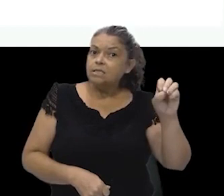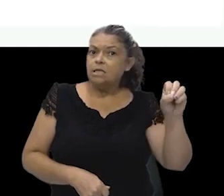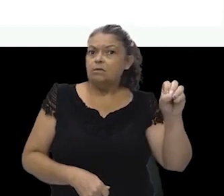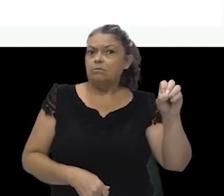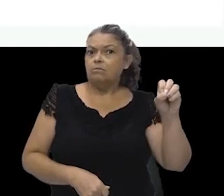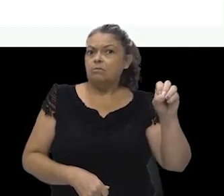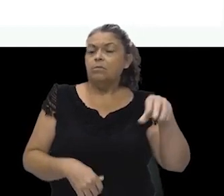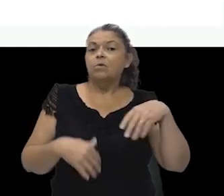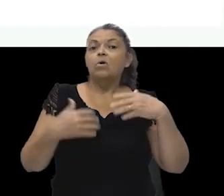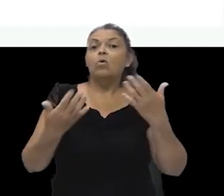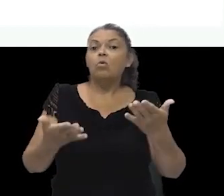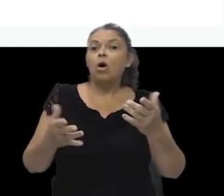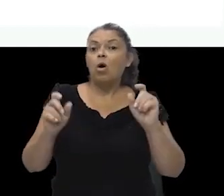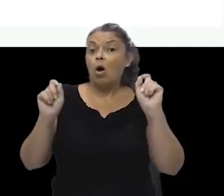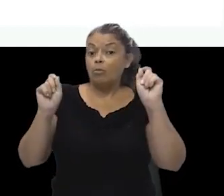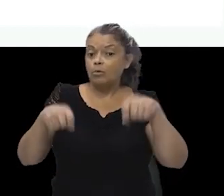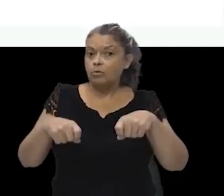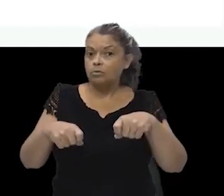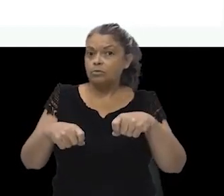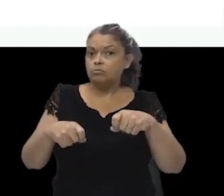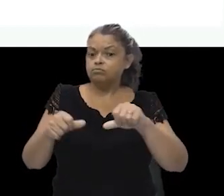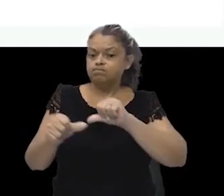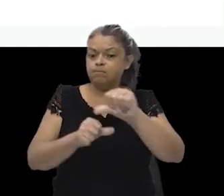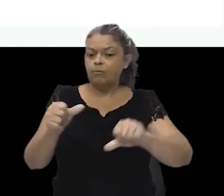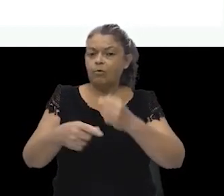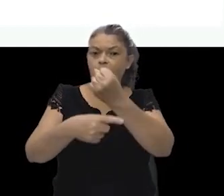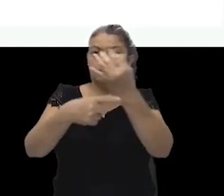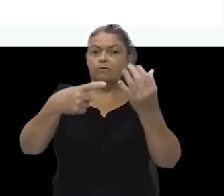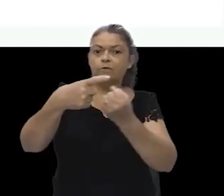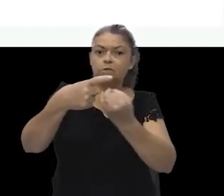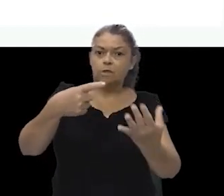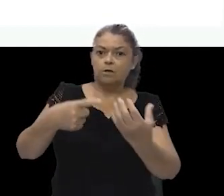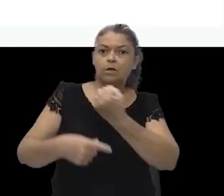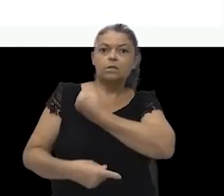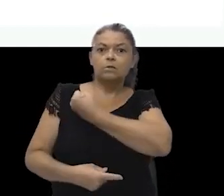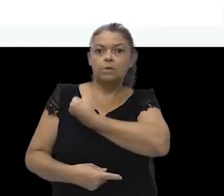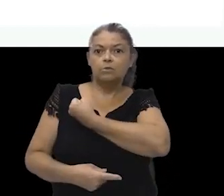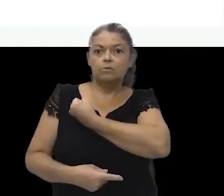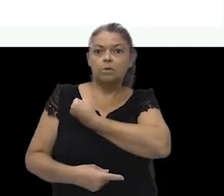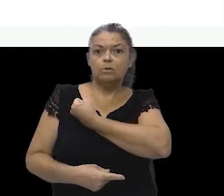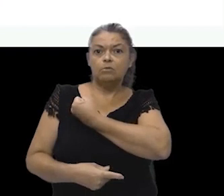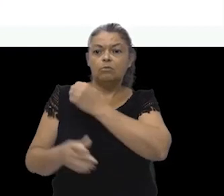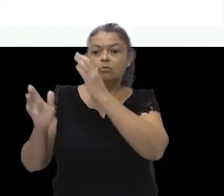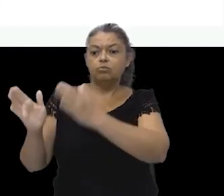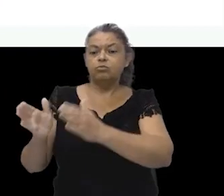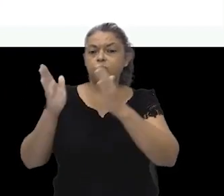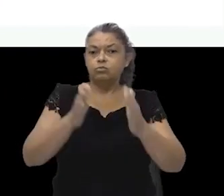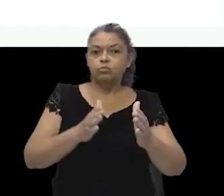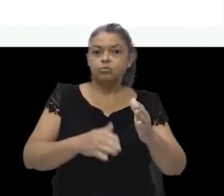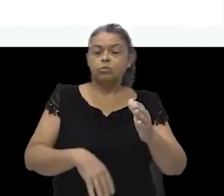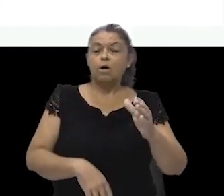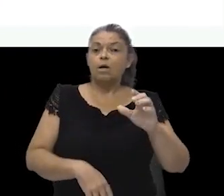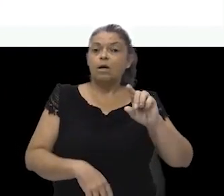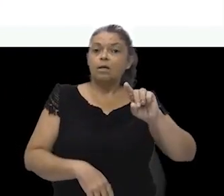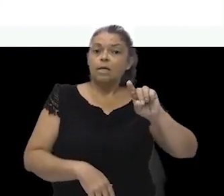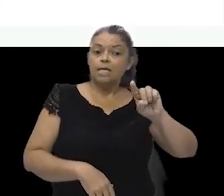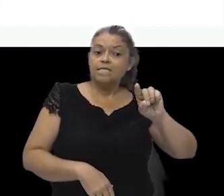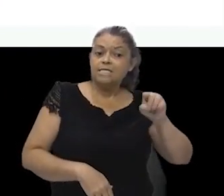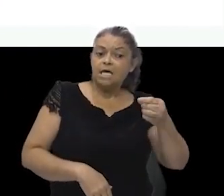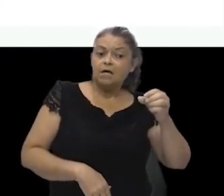temos aqui a probabilidade em forma de fração e em forma de números decimais. Vamos determinar agora essa